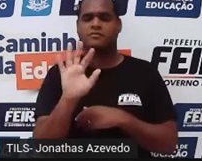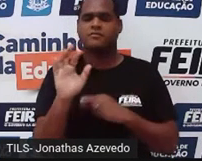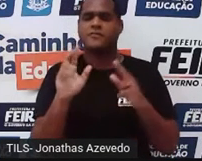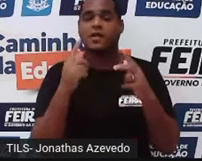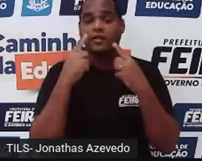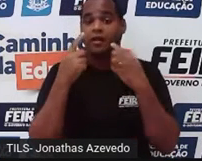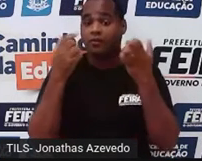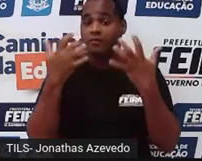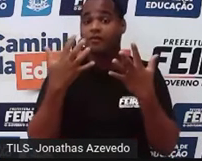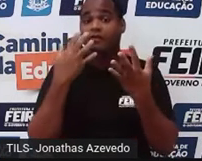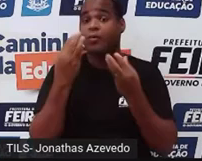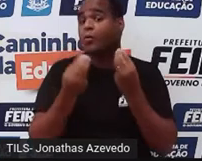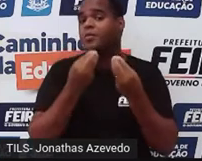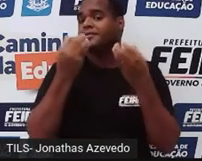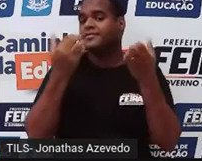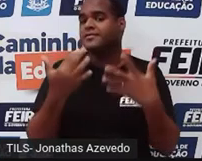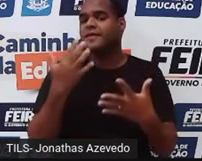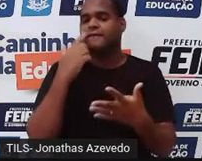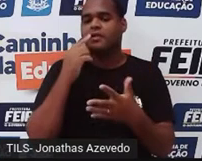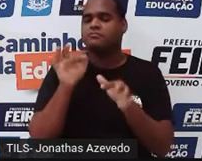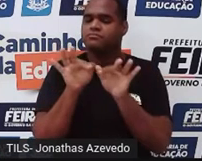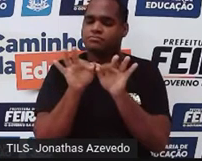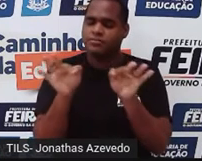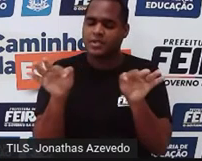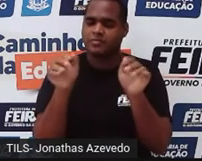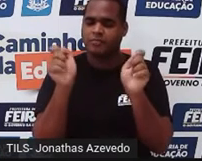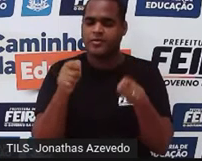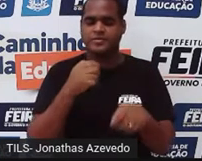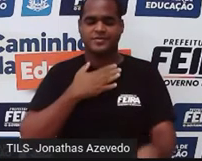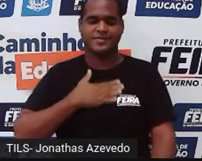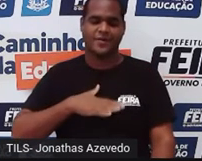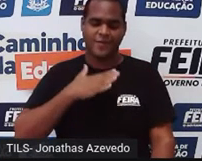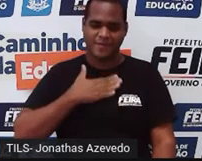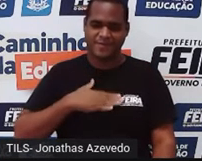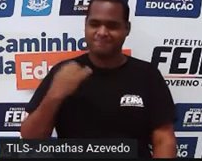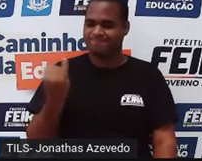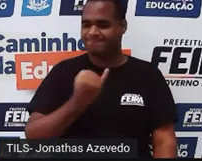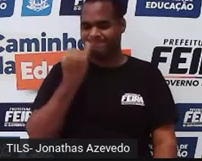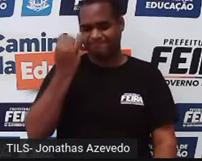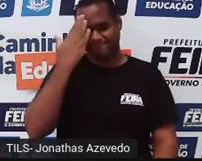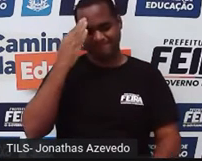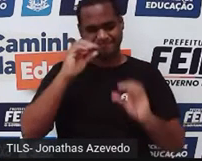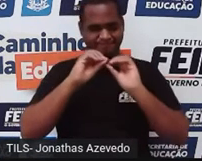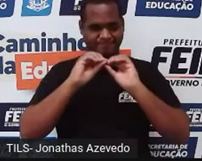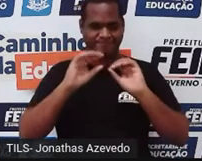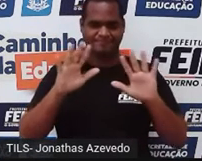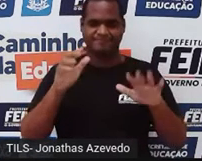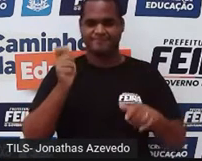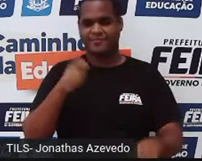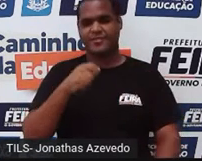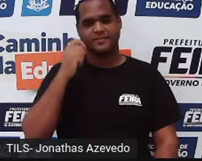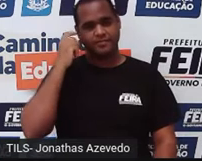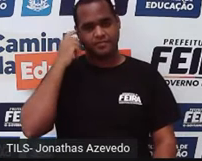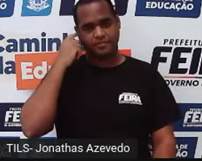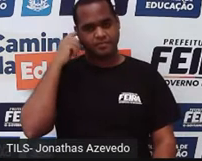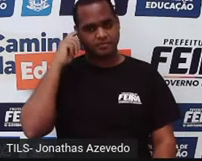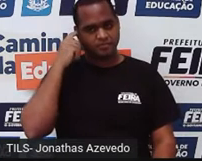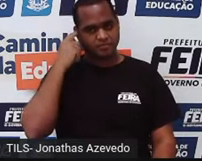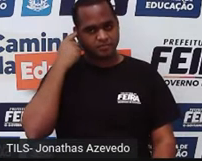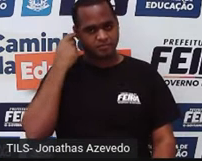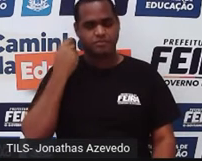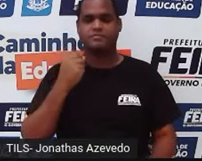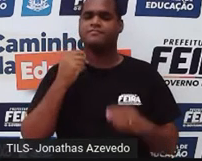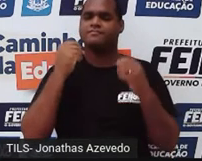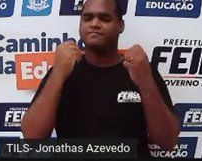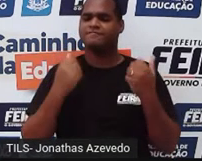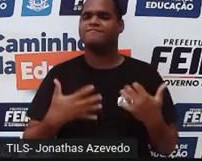mas a gente vai ver que é uma coisa bem simples, bem tranquila de entender. Valeu? Trago para você aí do